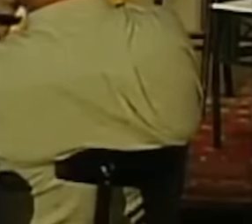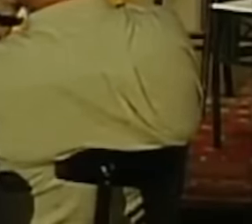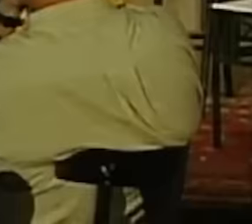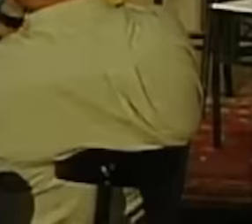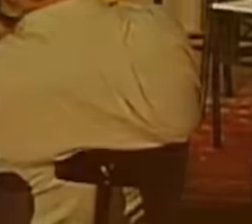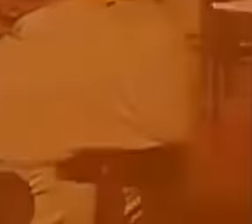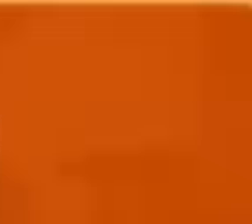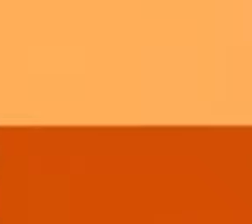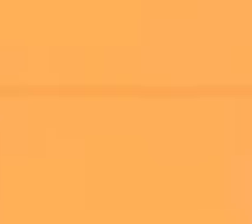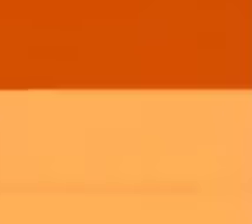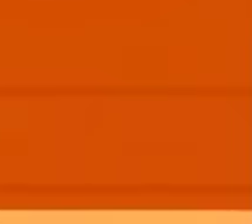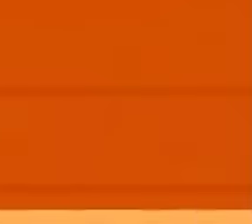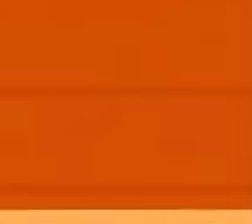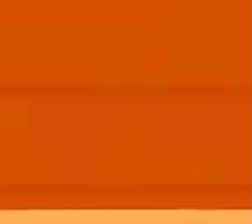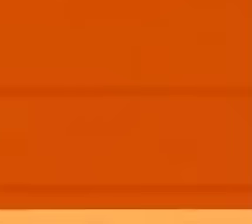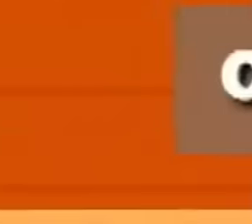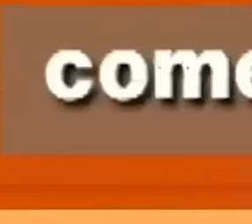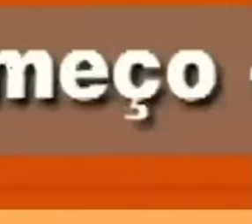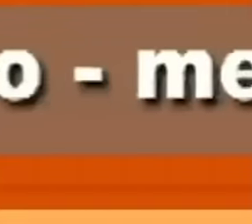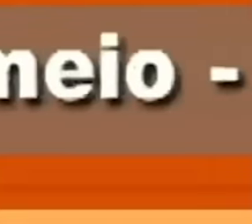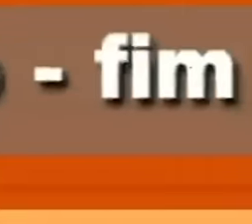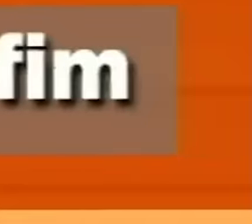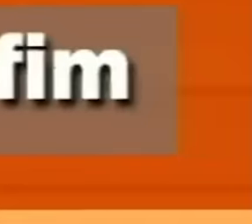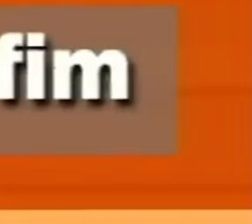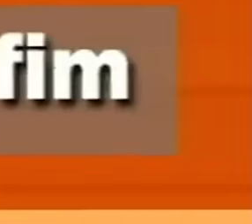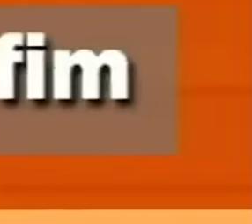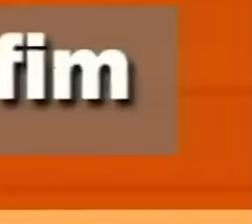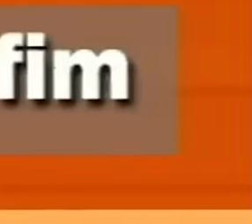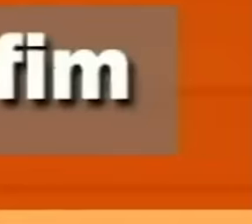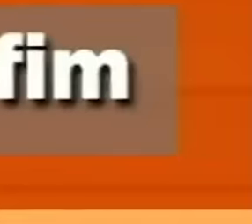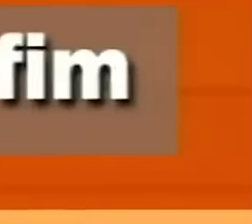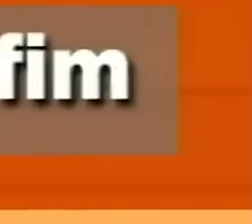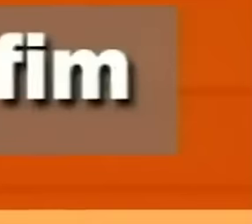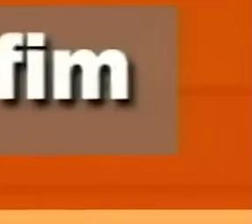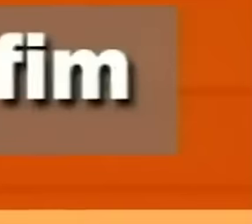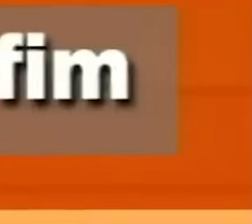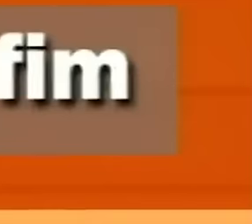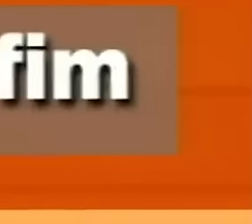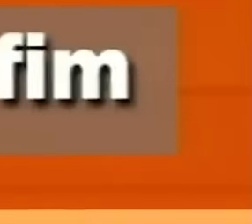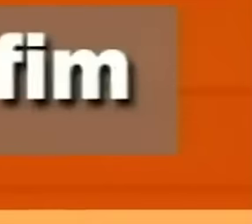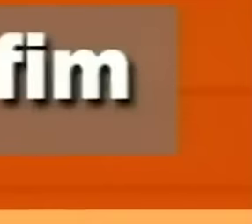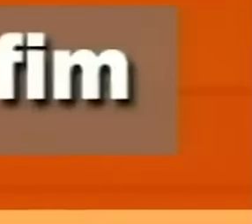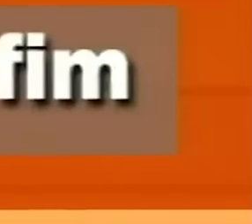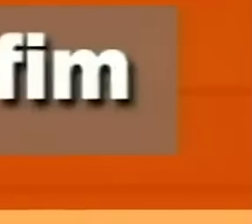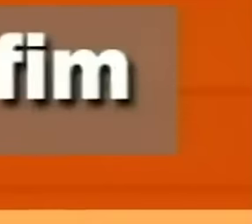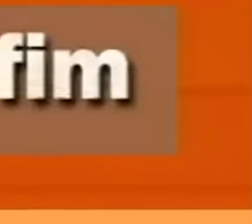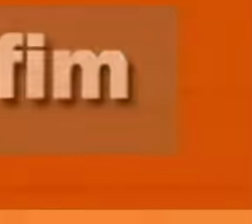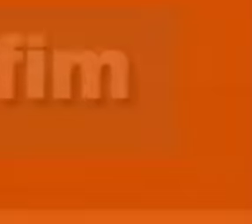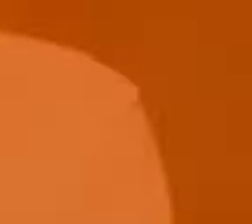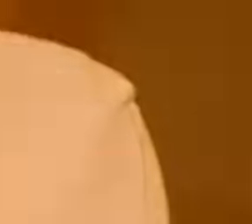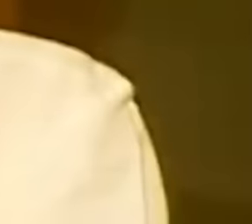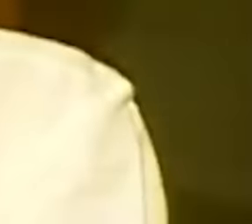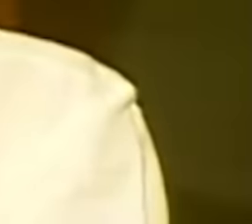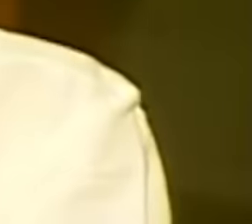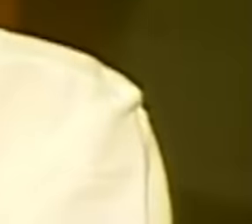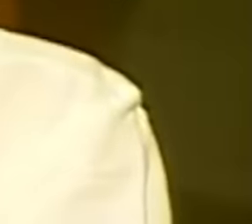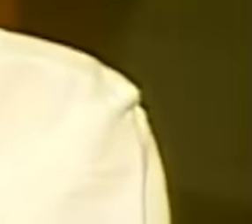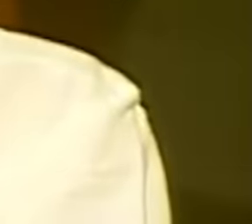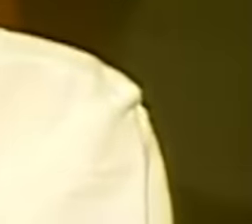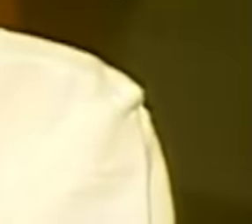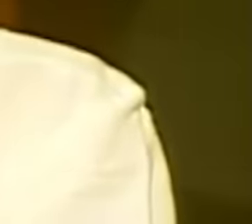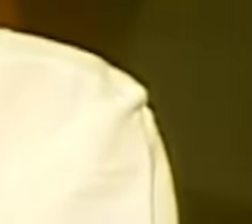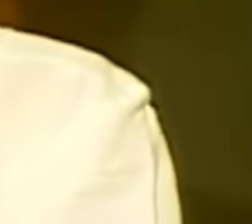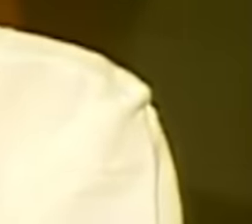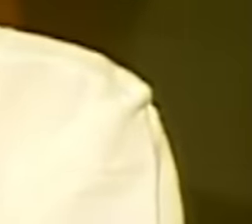intensidade mas nós podemos ter um amor que tenha começo meio e fim e depois ter outro isso torna muito menos trágica a